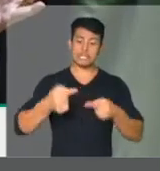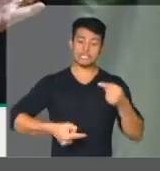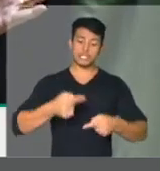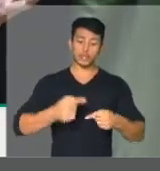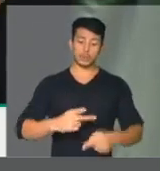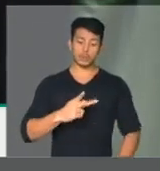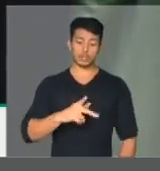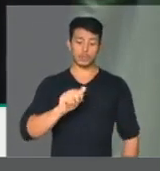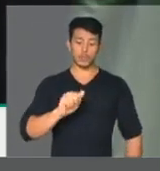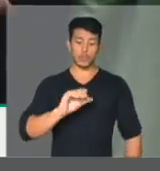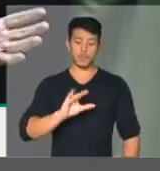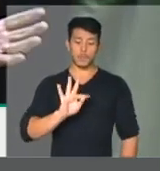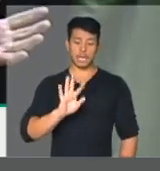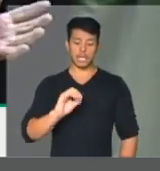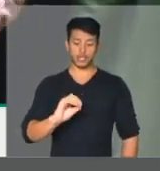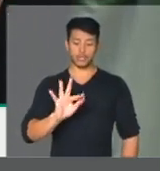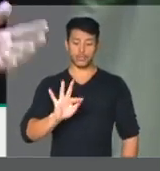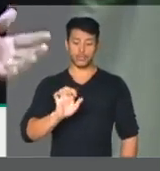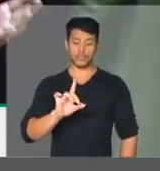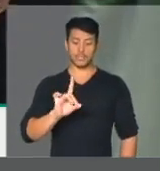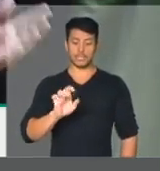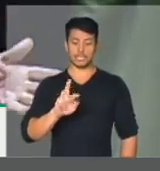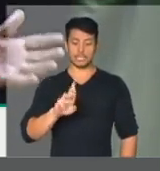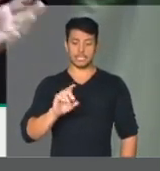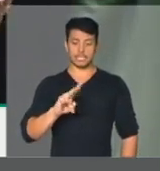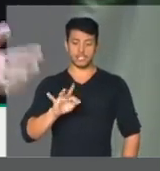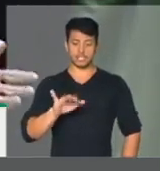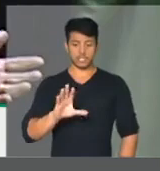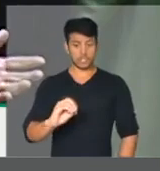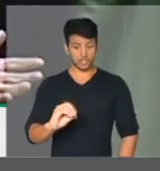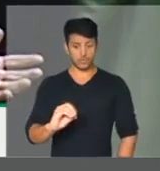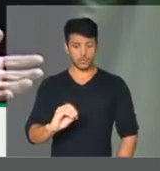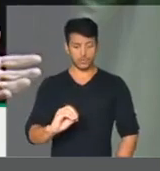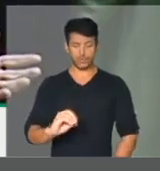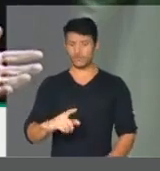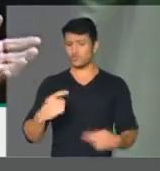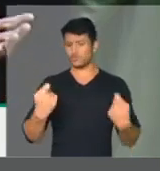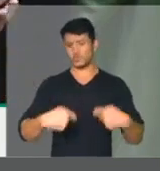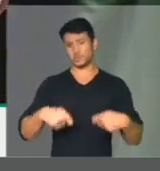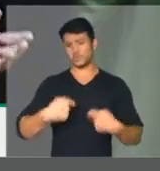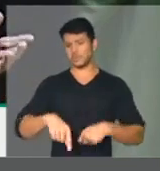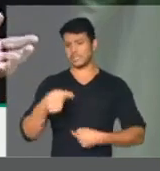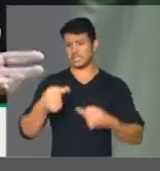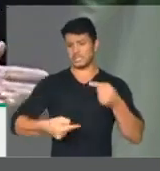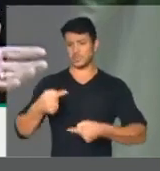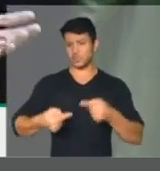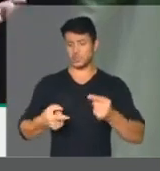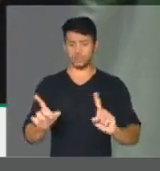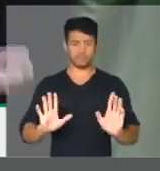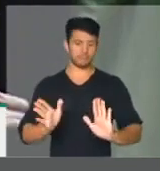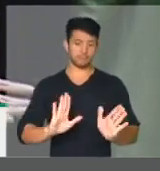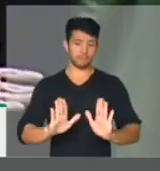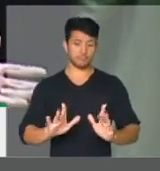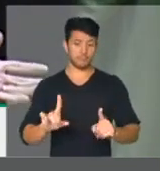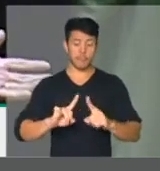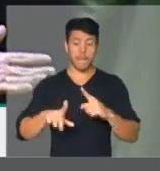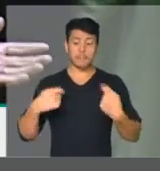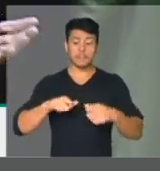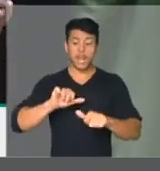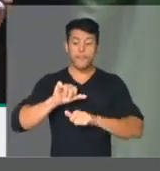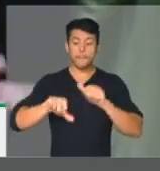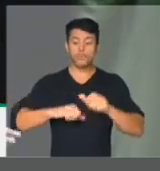Federativo nela, porque se você colocar novamente o problema do Pacto Federativo, da distribuição de receita, como foi feito